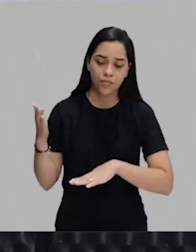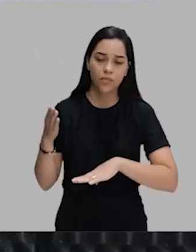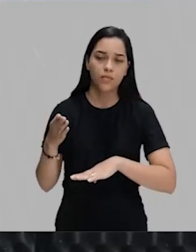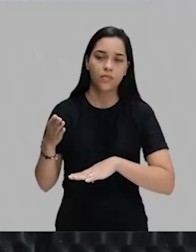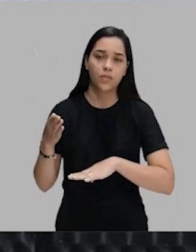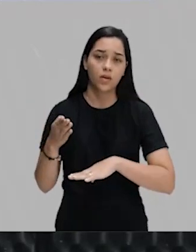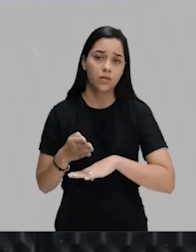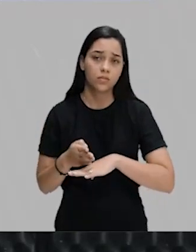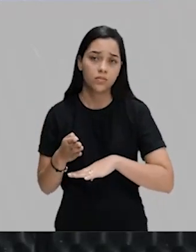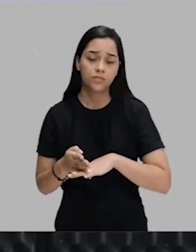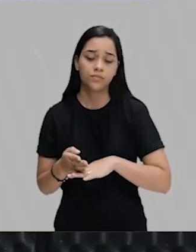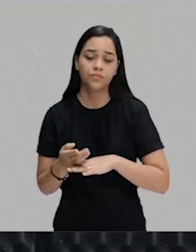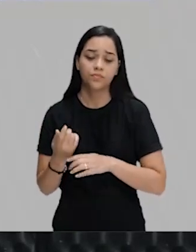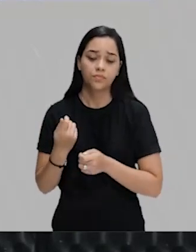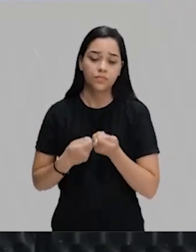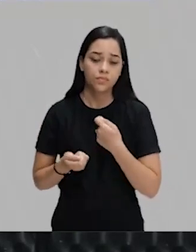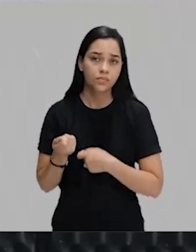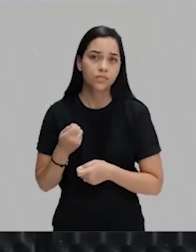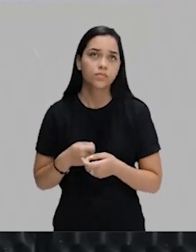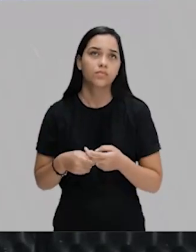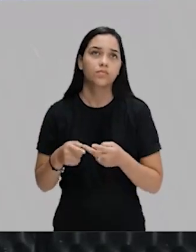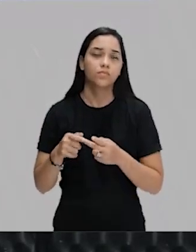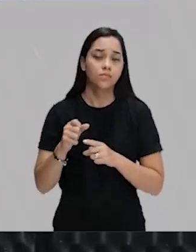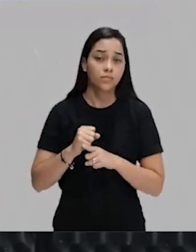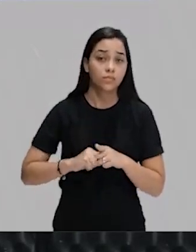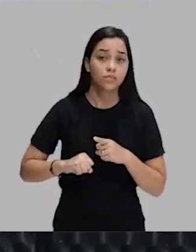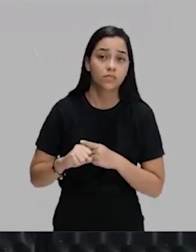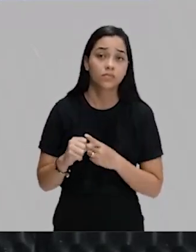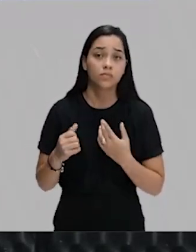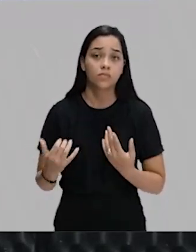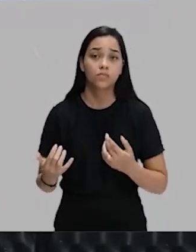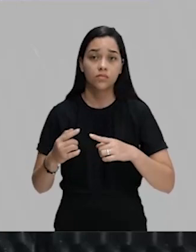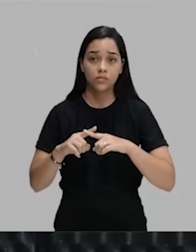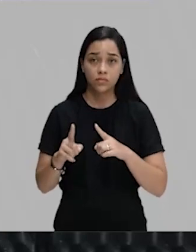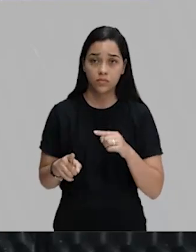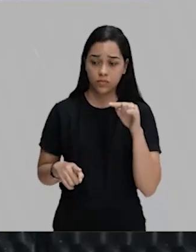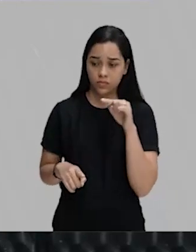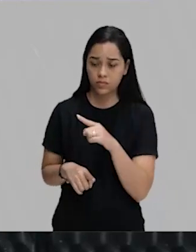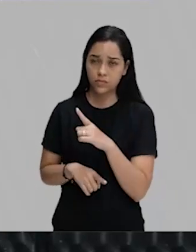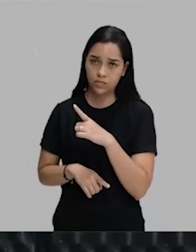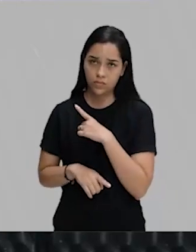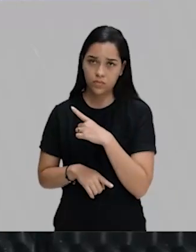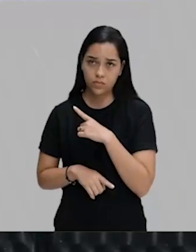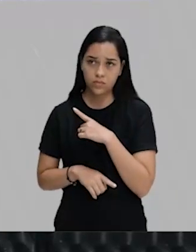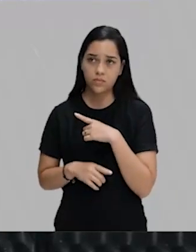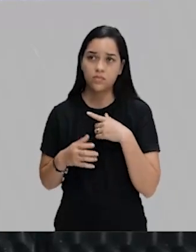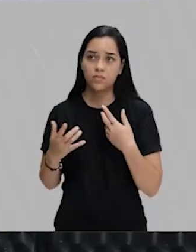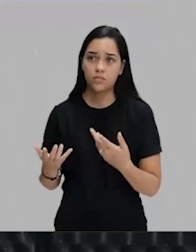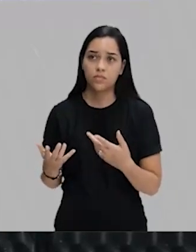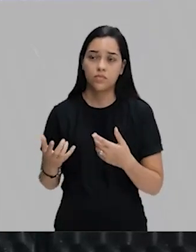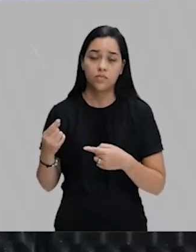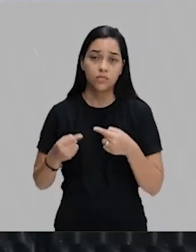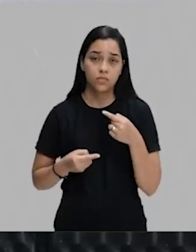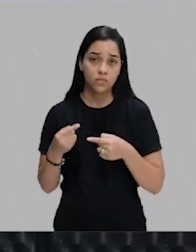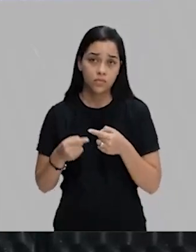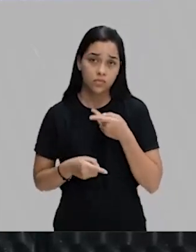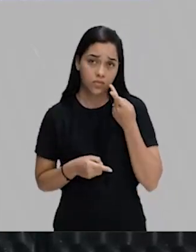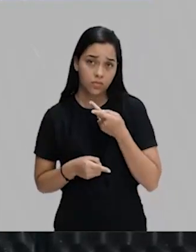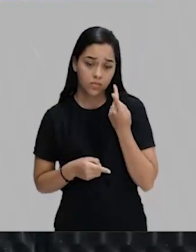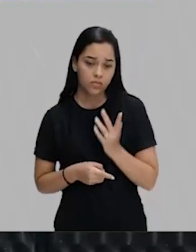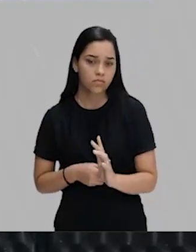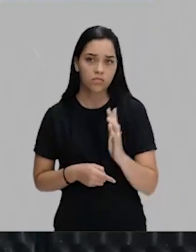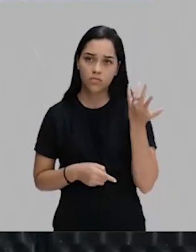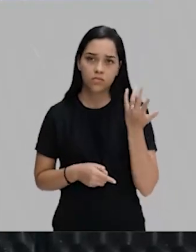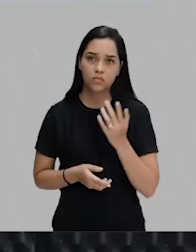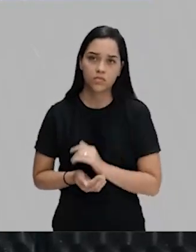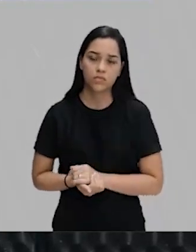modernização econômica, uma modernização social. Só que essa modernização, politicamente, ela não